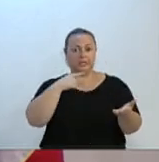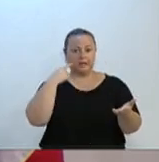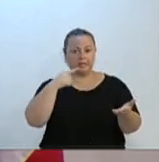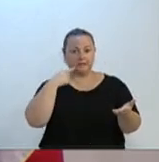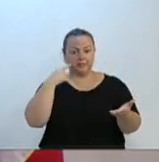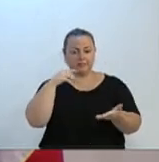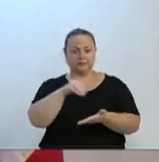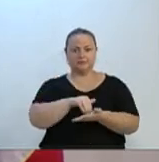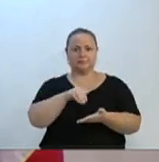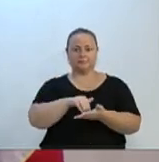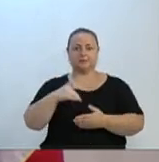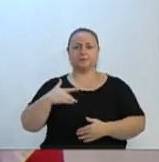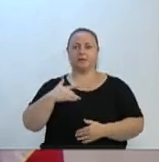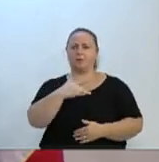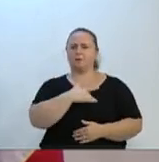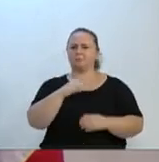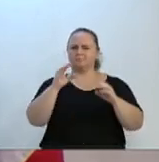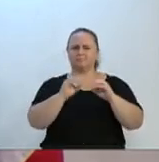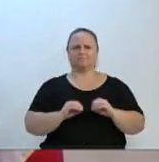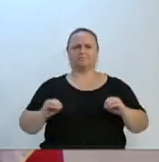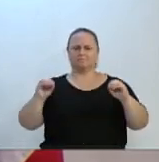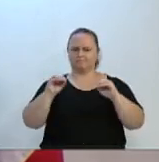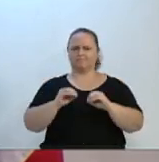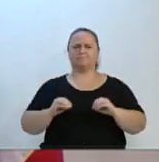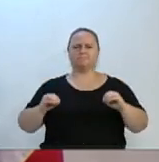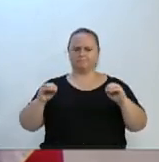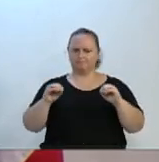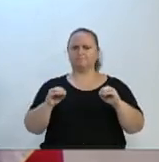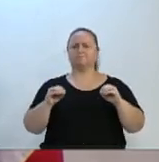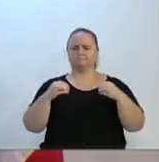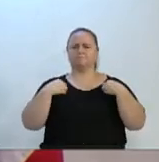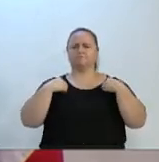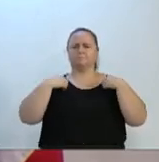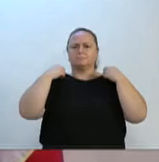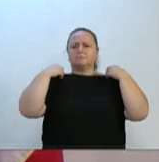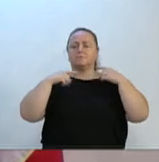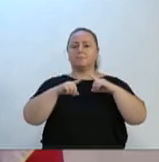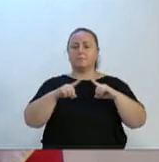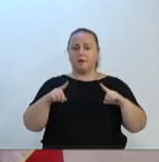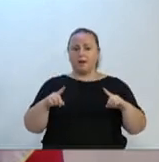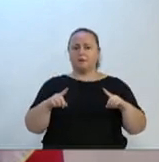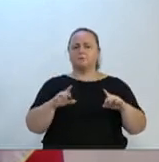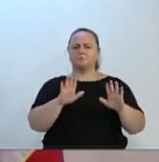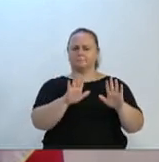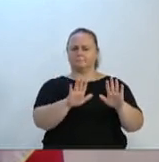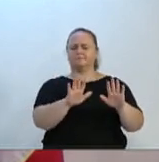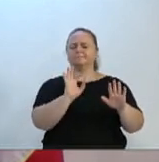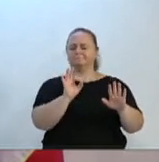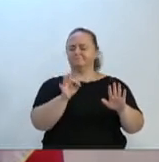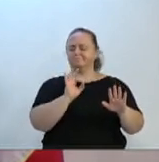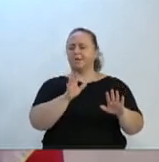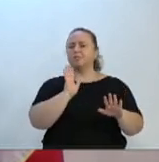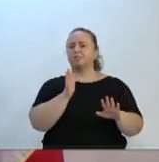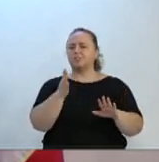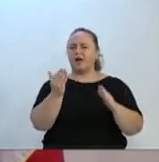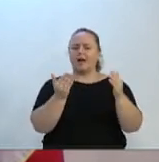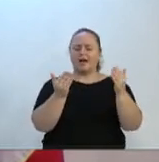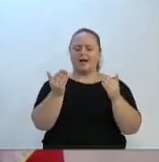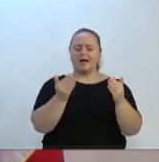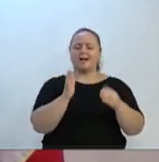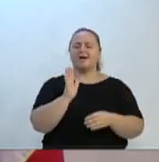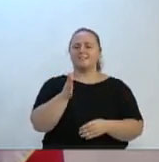que passou aqui pela nossa cidade, mas lhe asseguro que já foi analisado em algumas oportunidades a